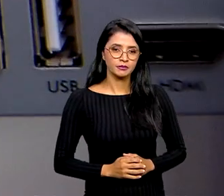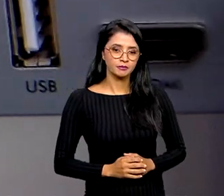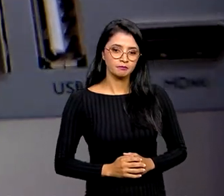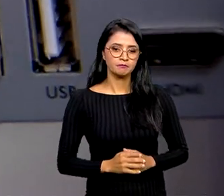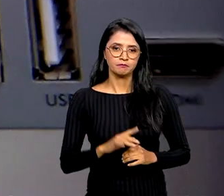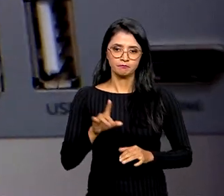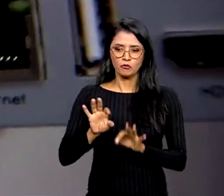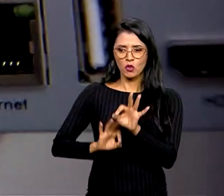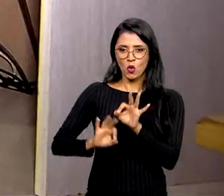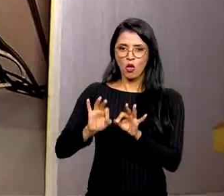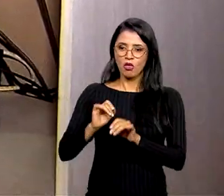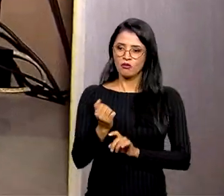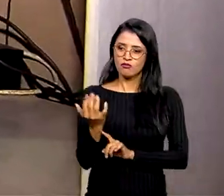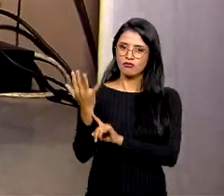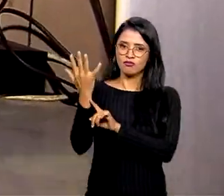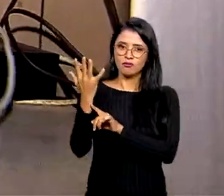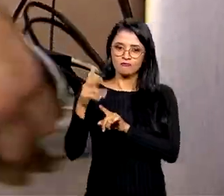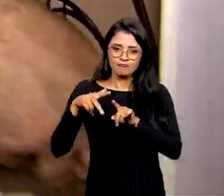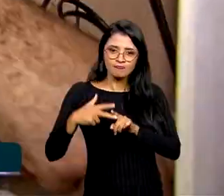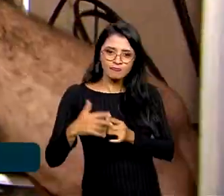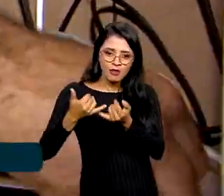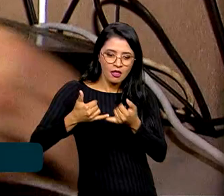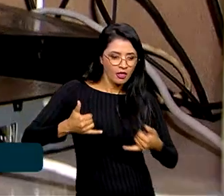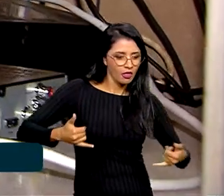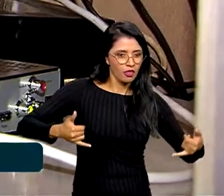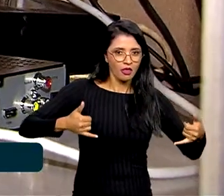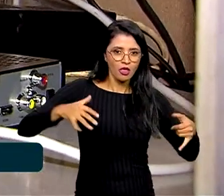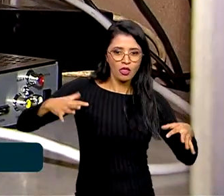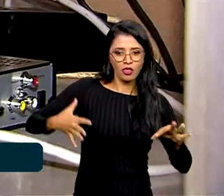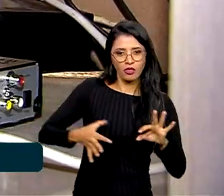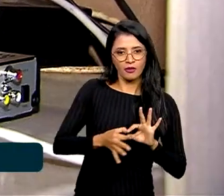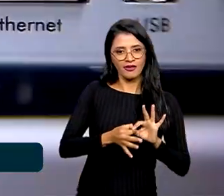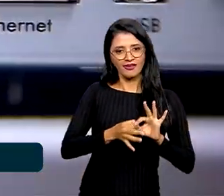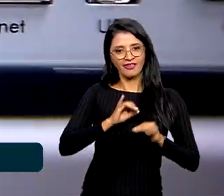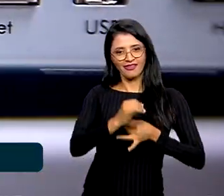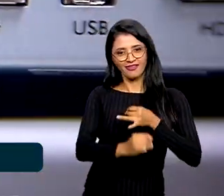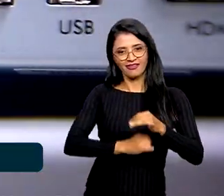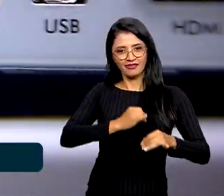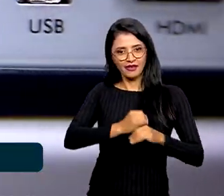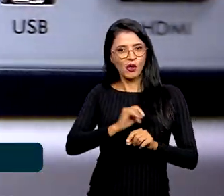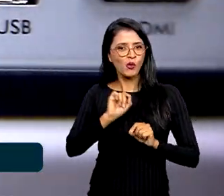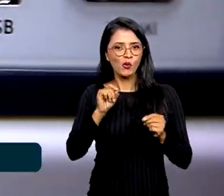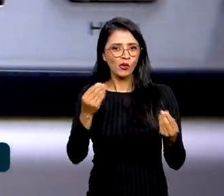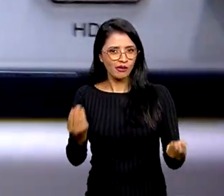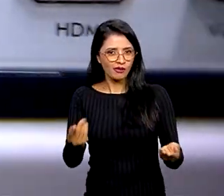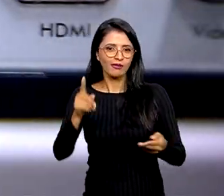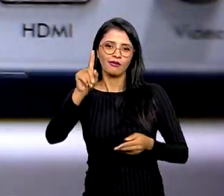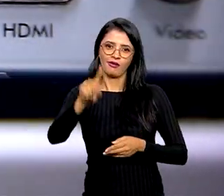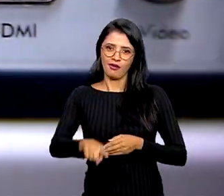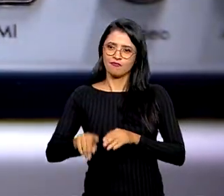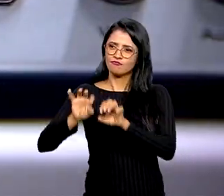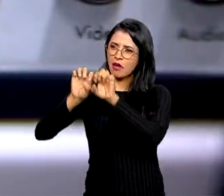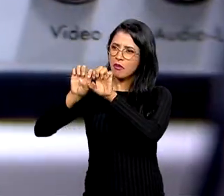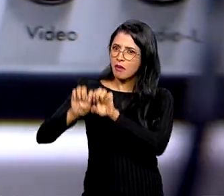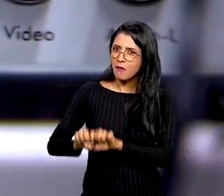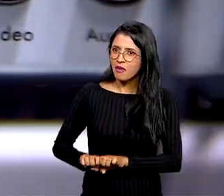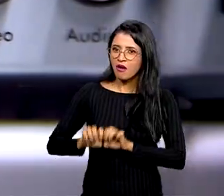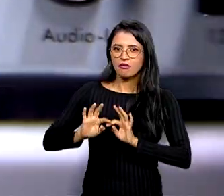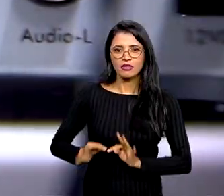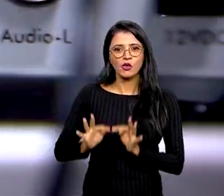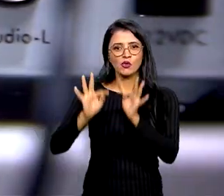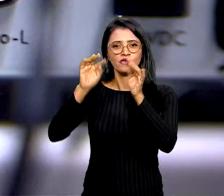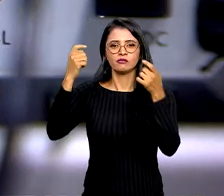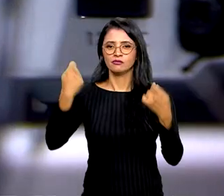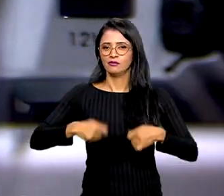Montar a antena, instalar a fibra, conectar a banda larga, ou seja, estruturar toda a tecnologia